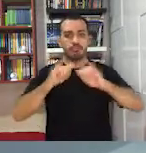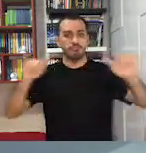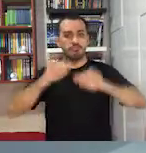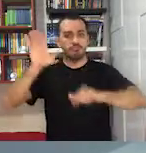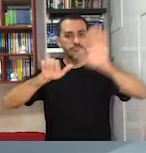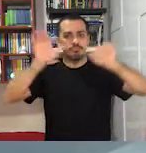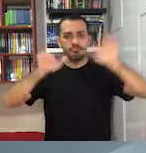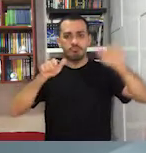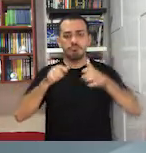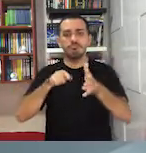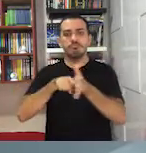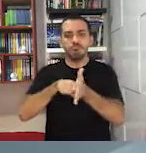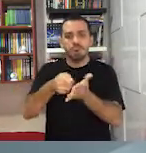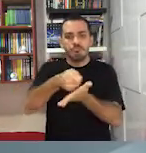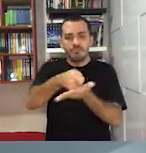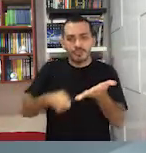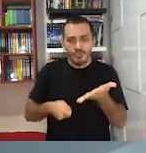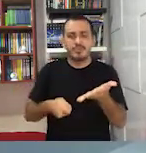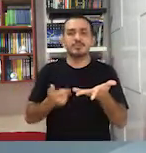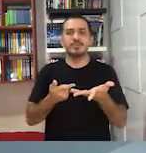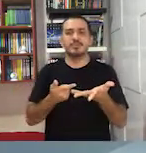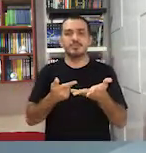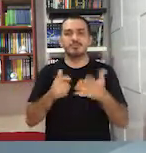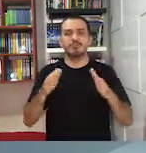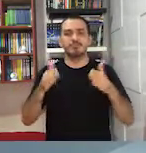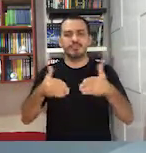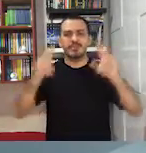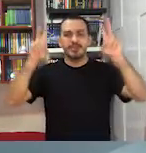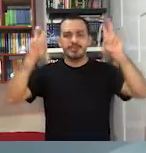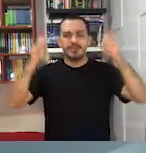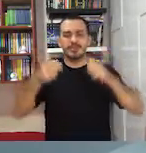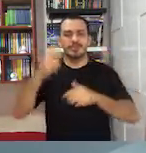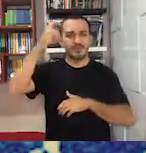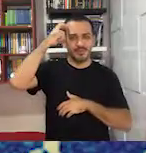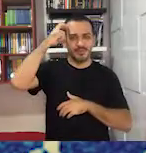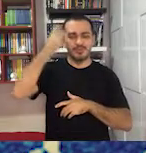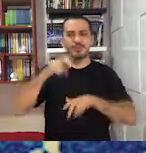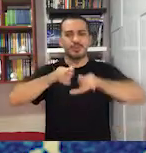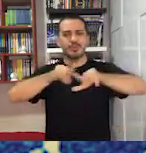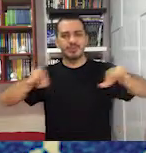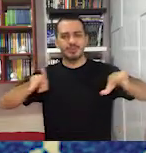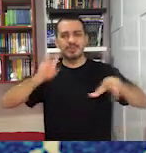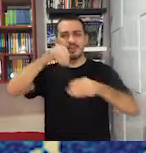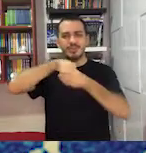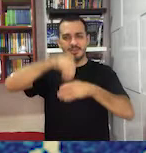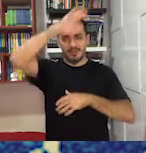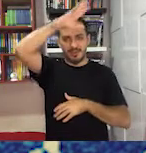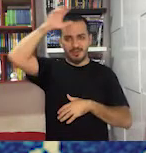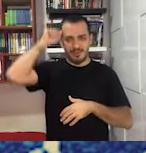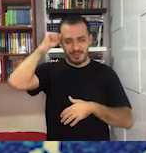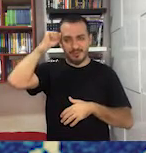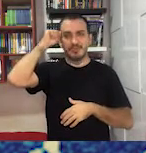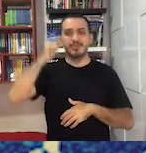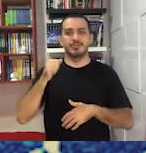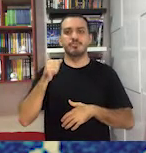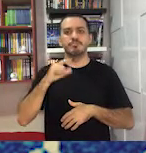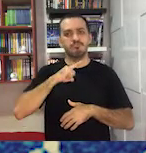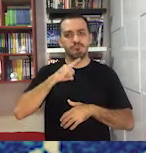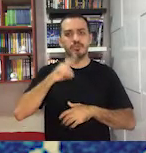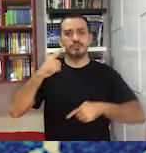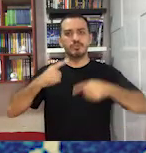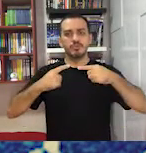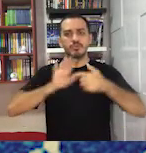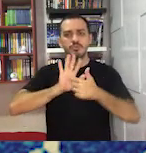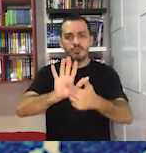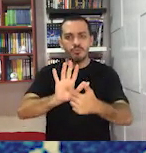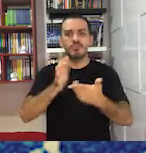pesquisas no campo de estudos sobre cultura e território na Amazônia. Os artigos vão compor o dossiê Estudos